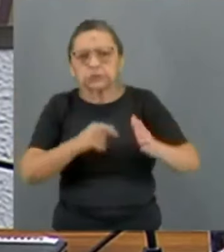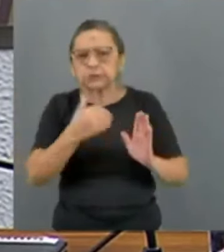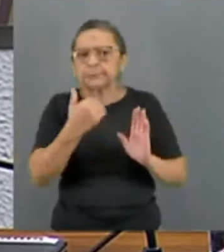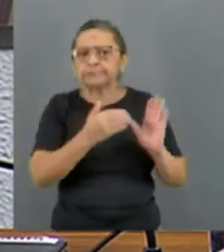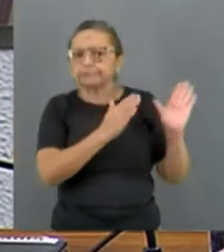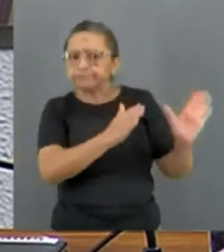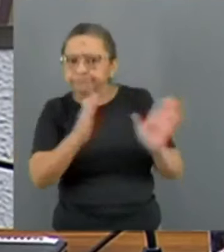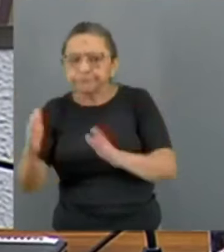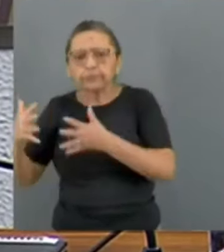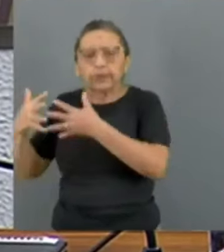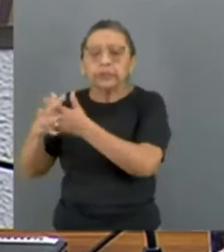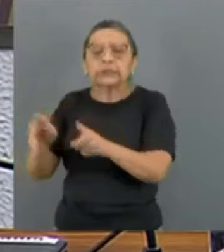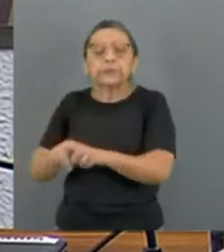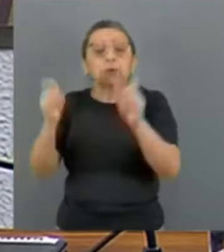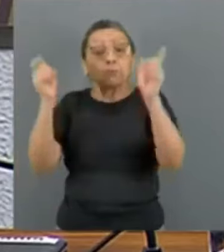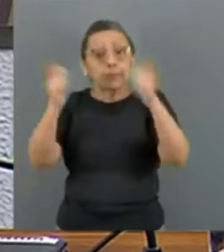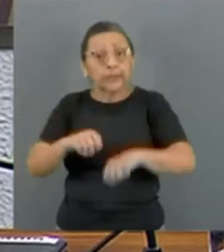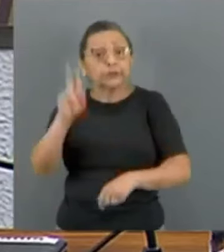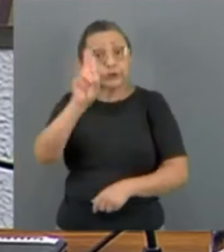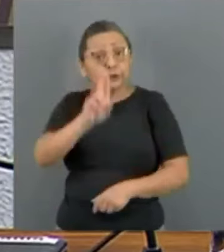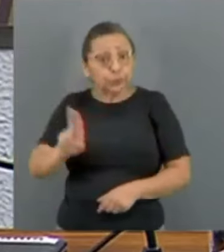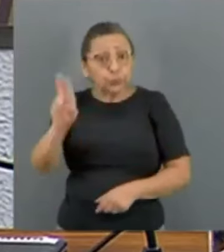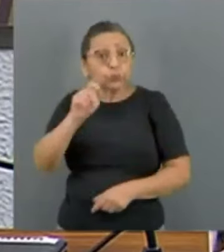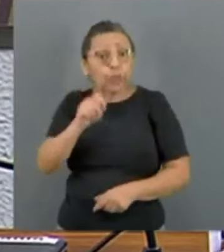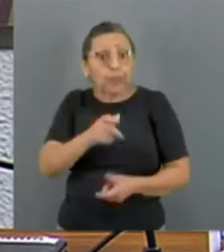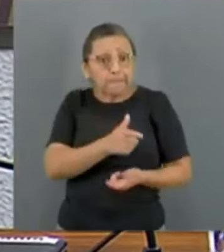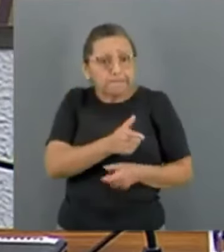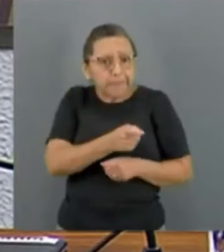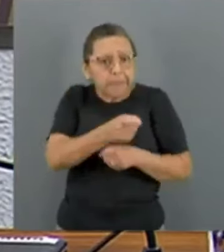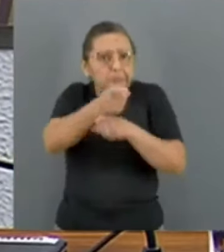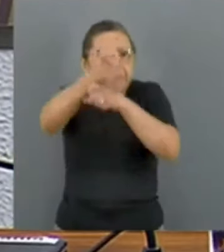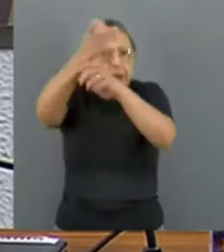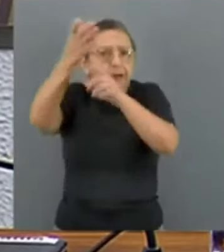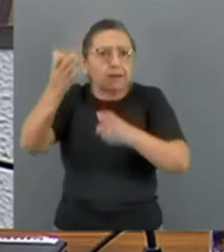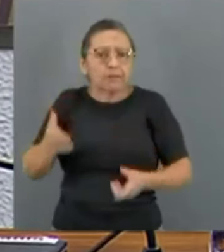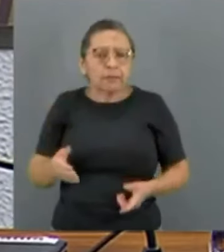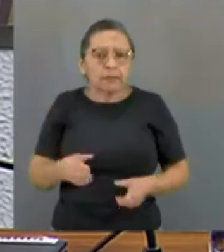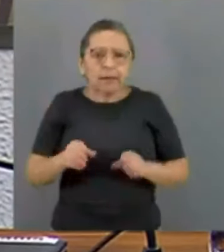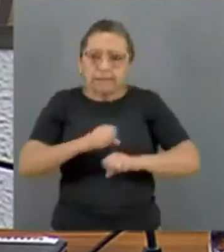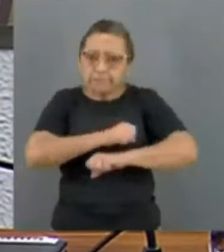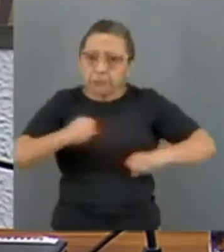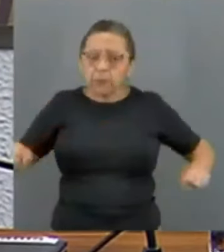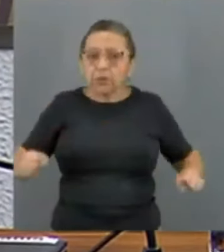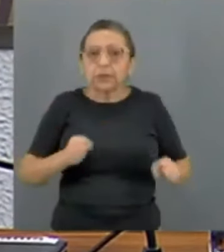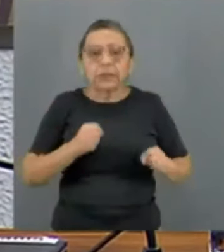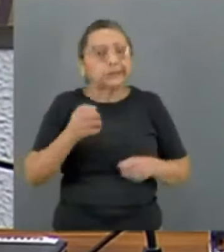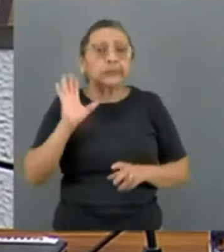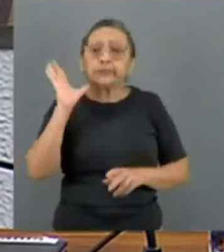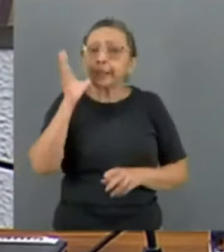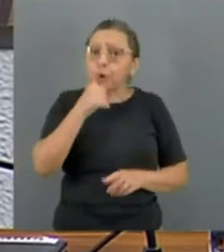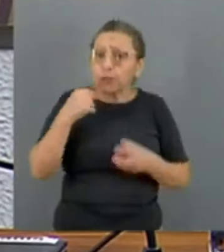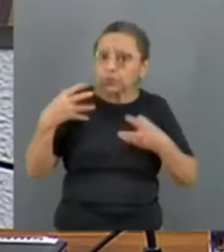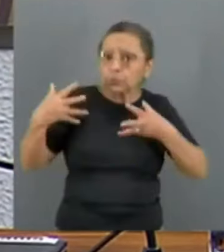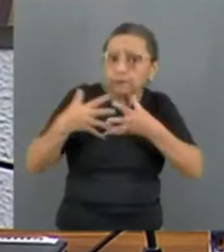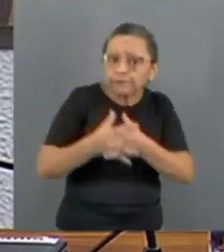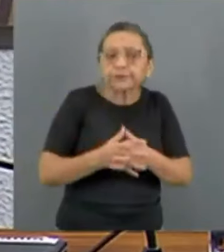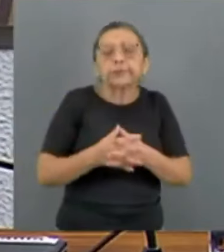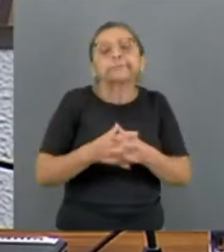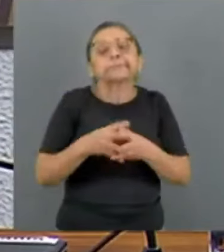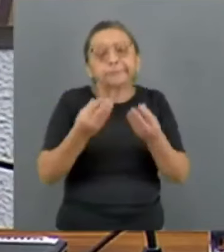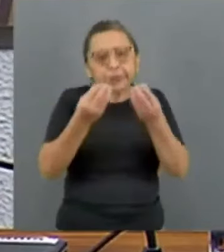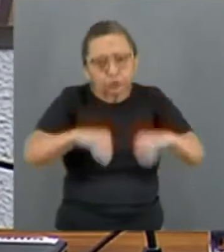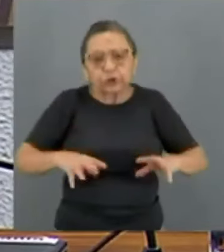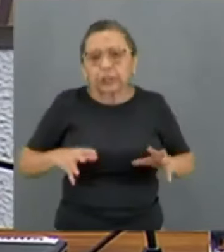inclusive com possibilidade de uso de armamento nuclear. O prolongamento do conflito afetará a todos. O risco